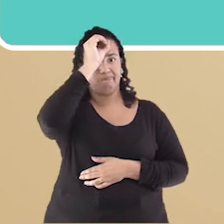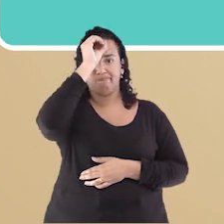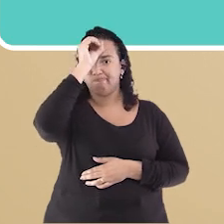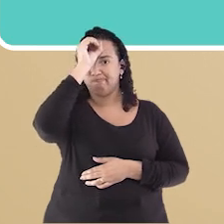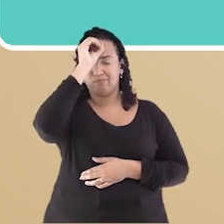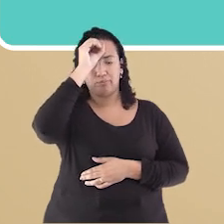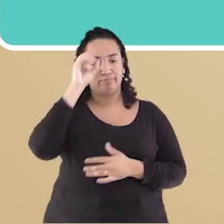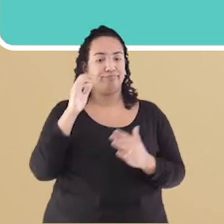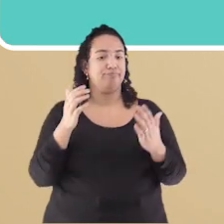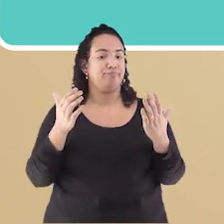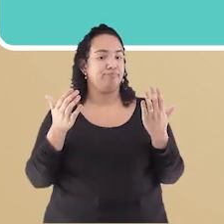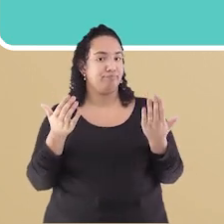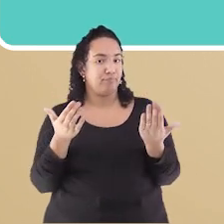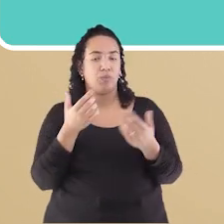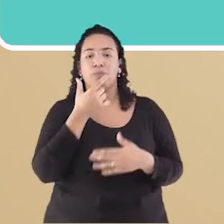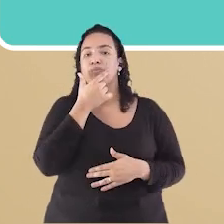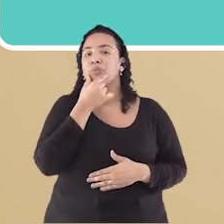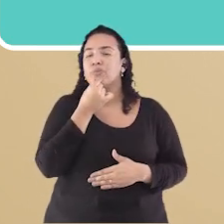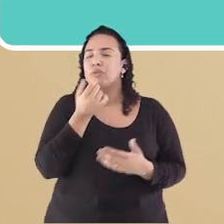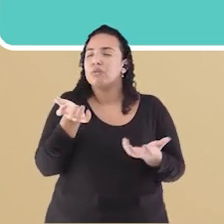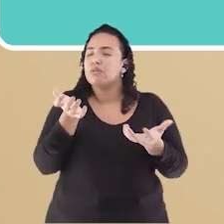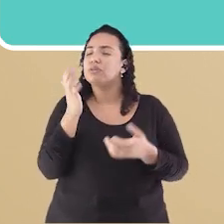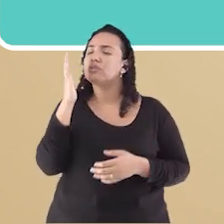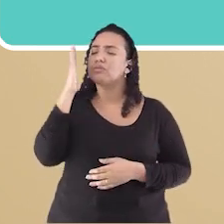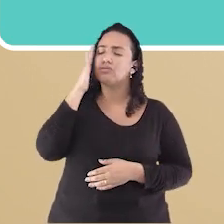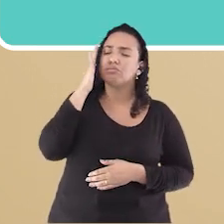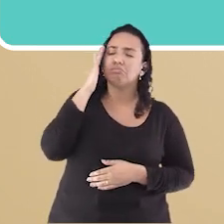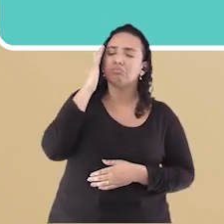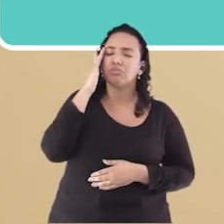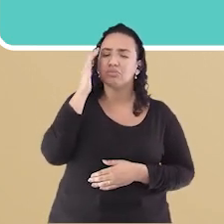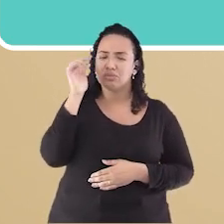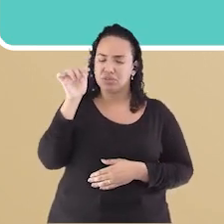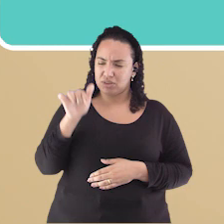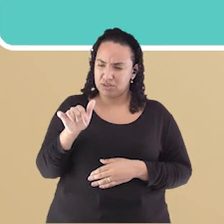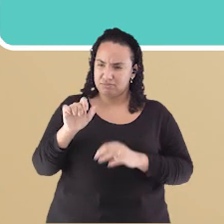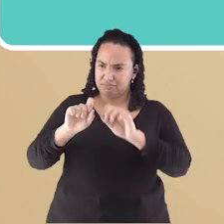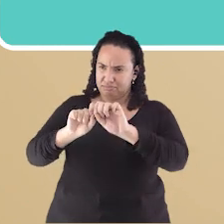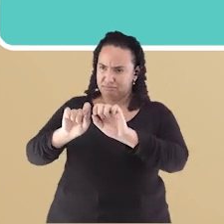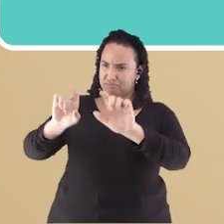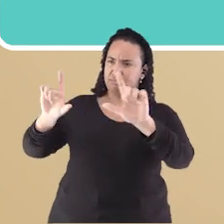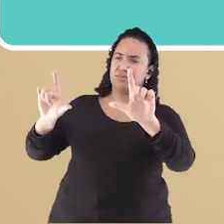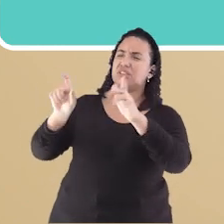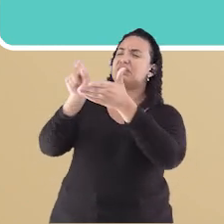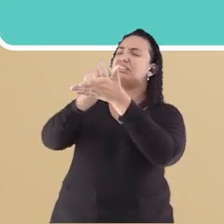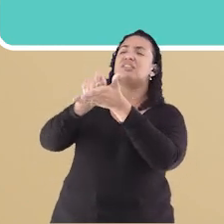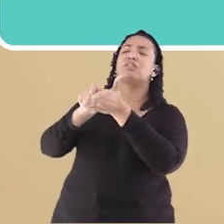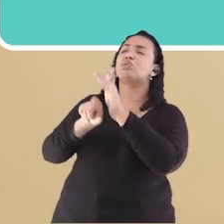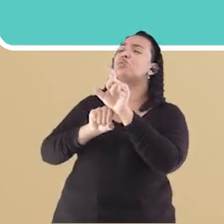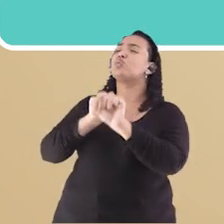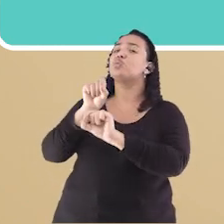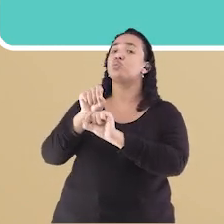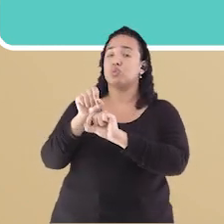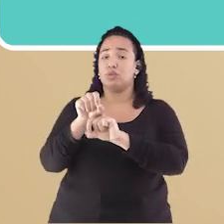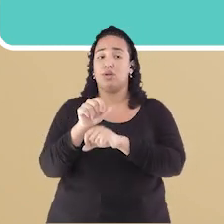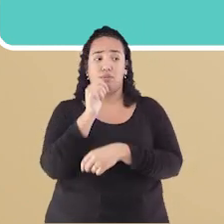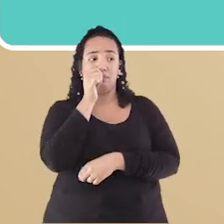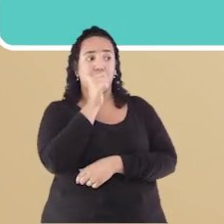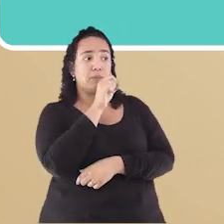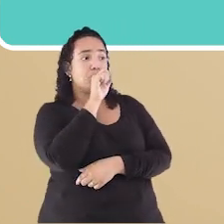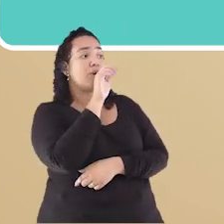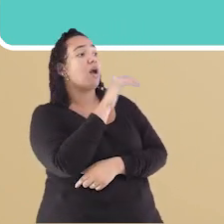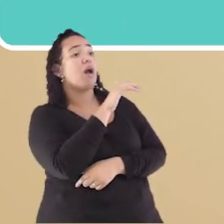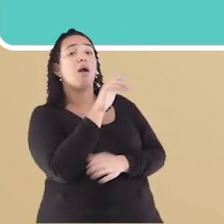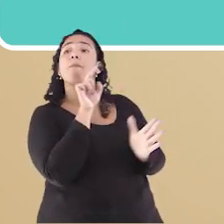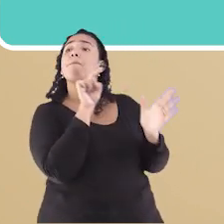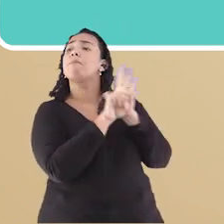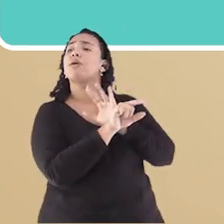João queria saber o que havia escrito nas placas Vivia perguntando a sua